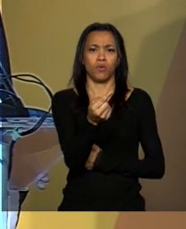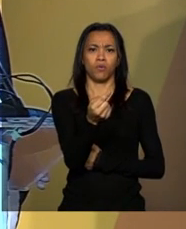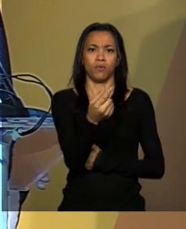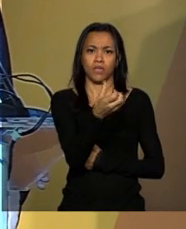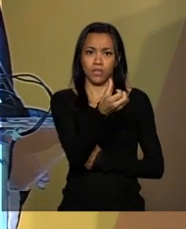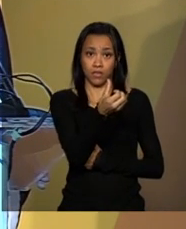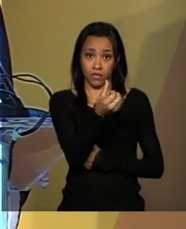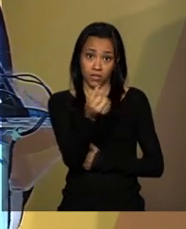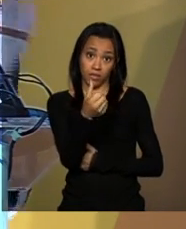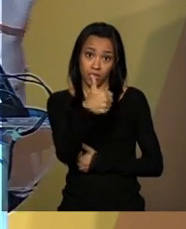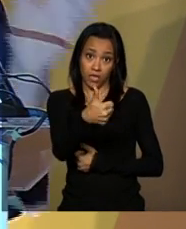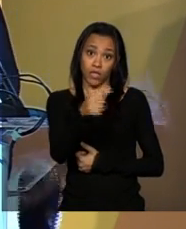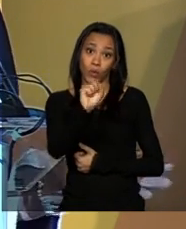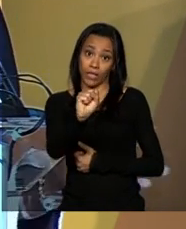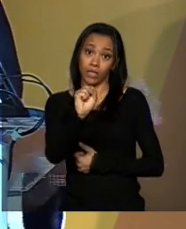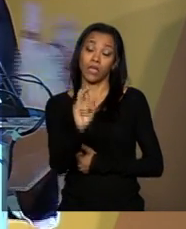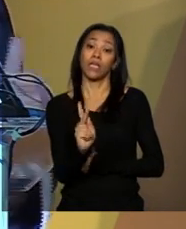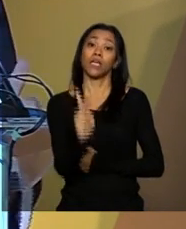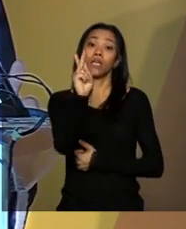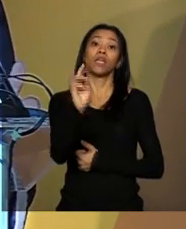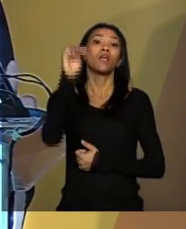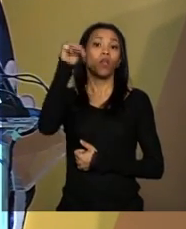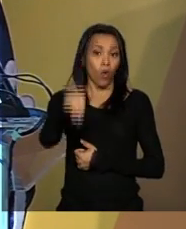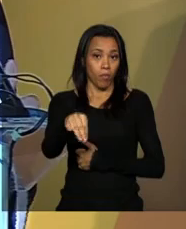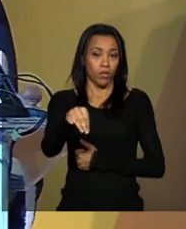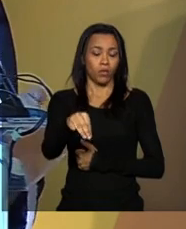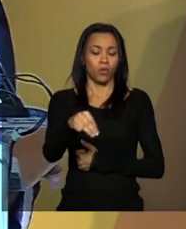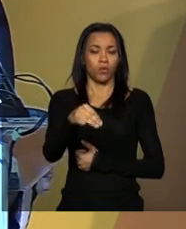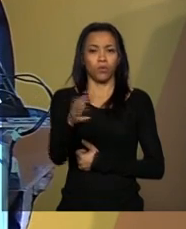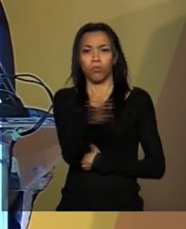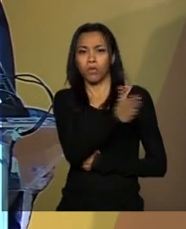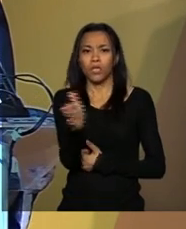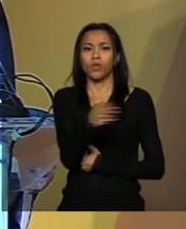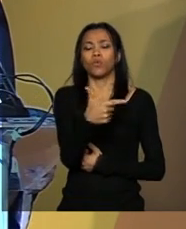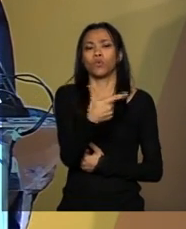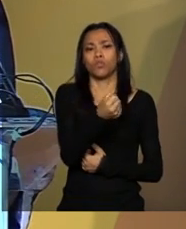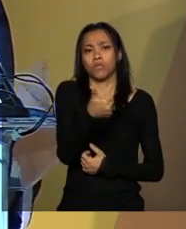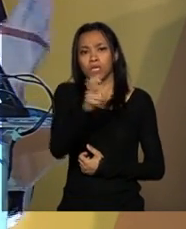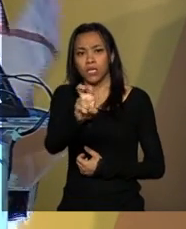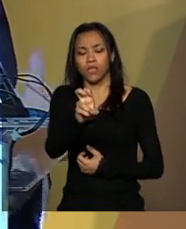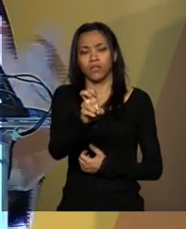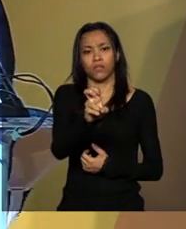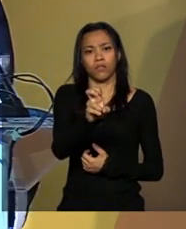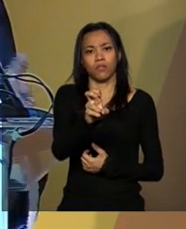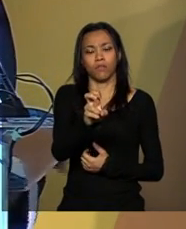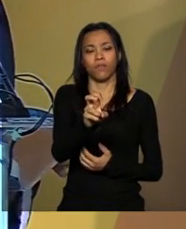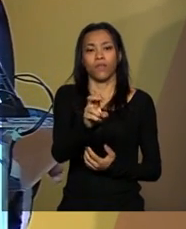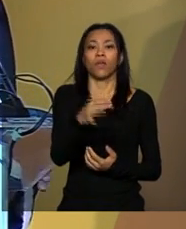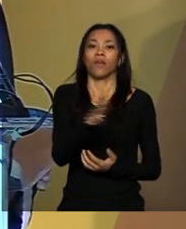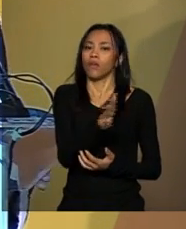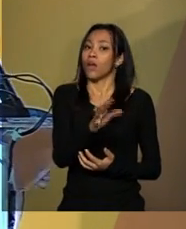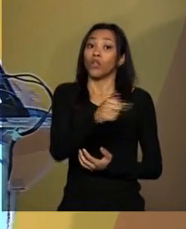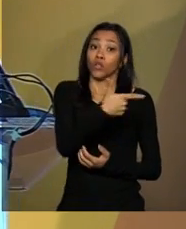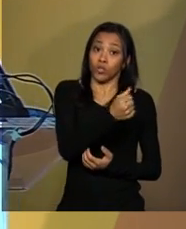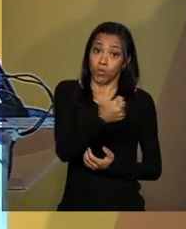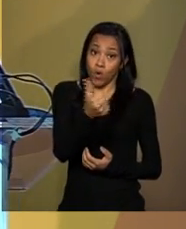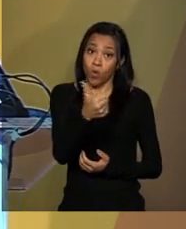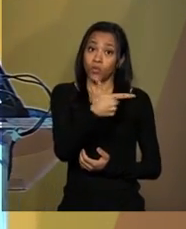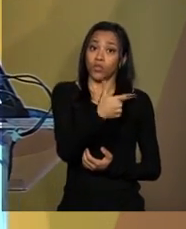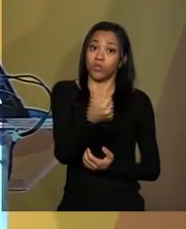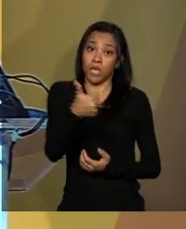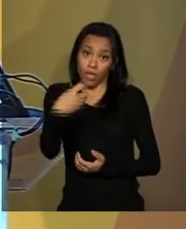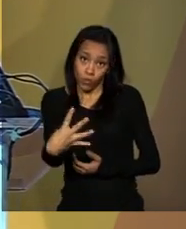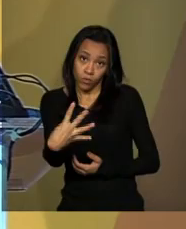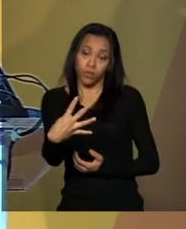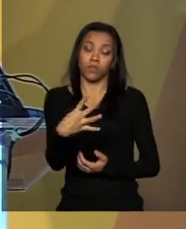quilômetros entre 2011 e 2014. E